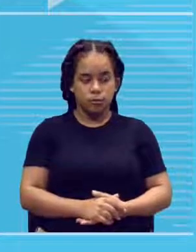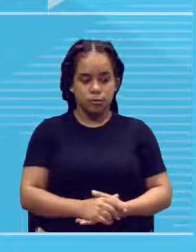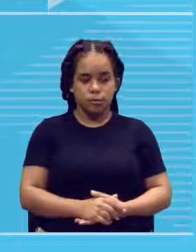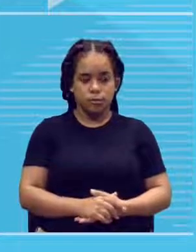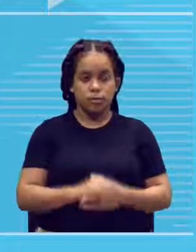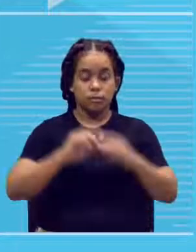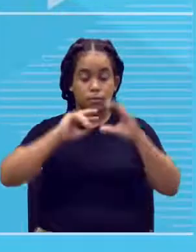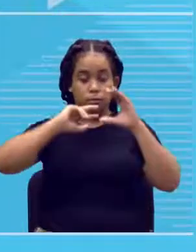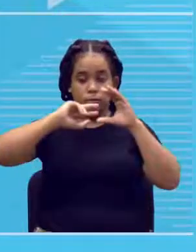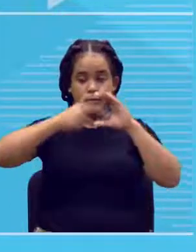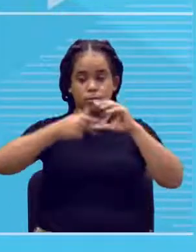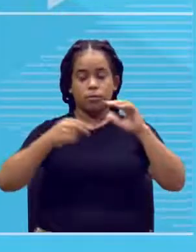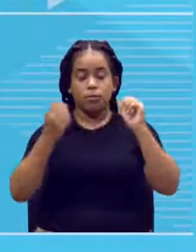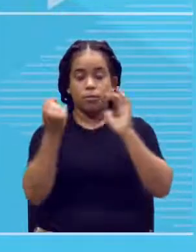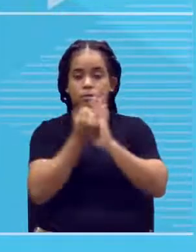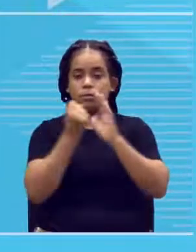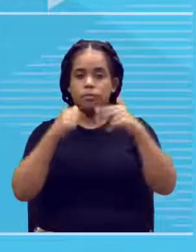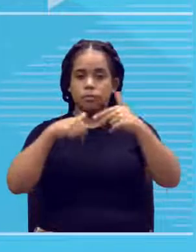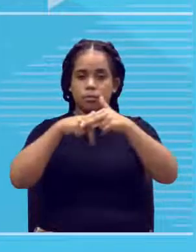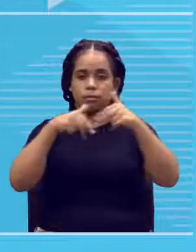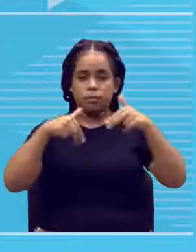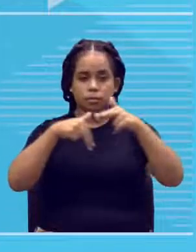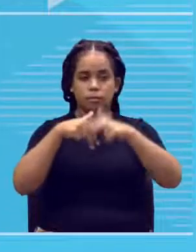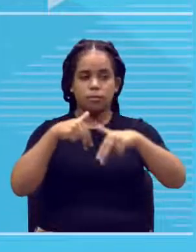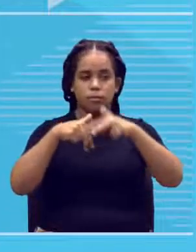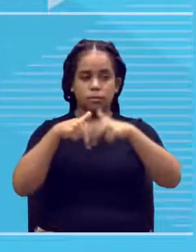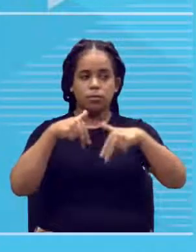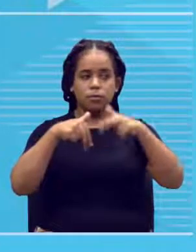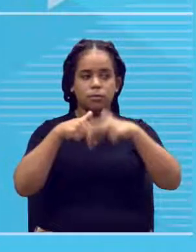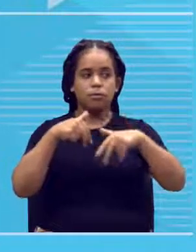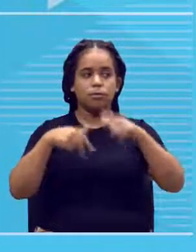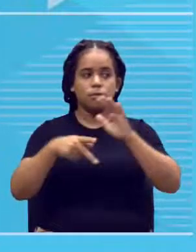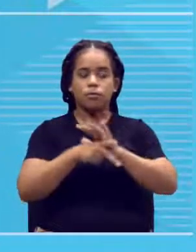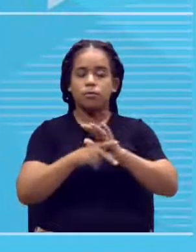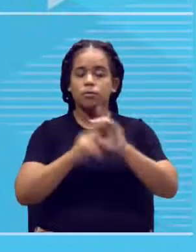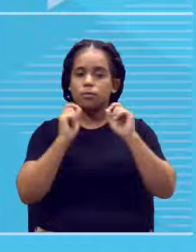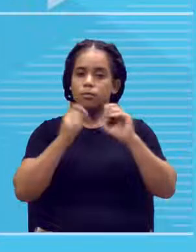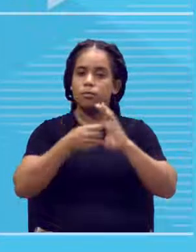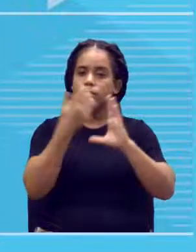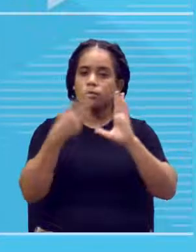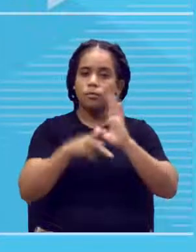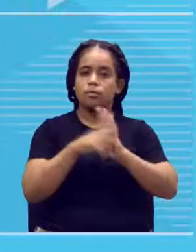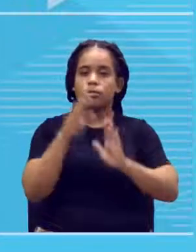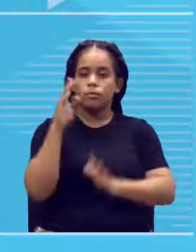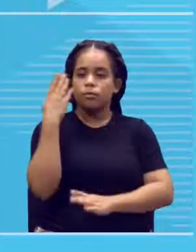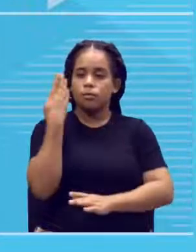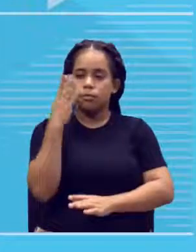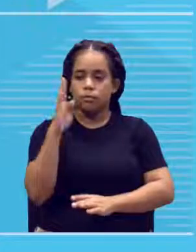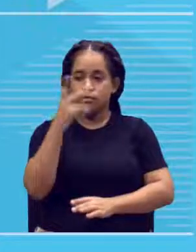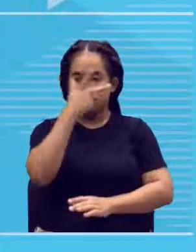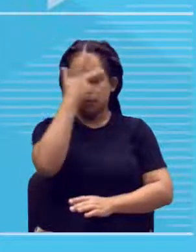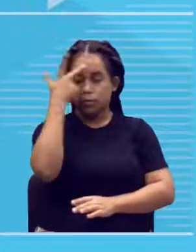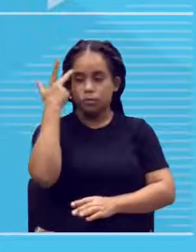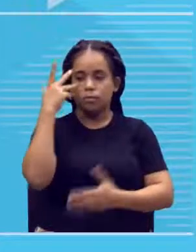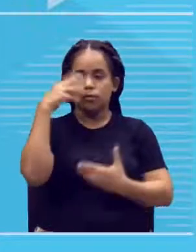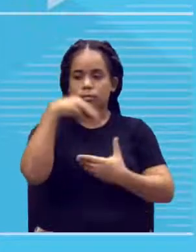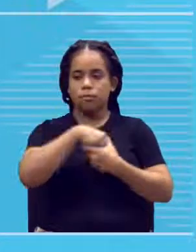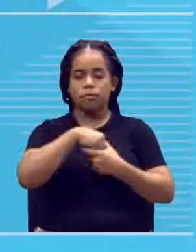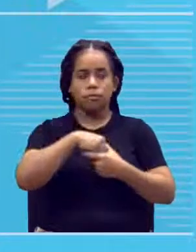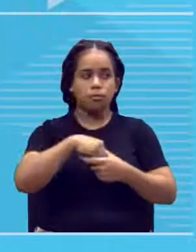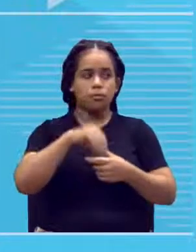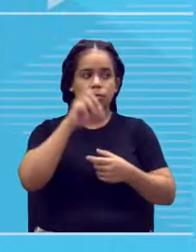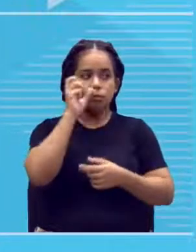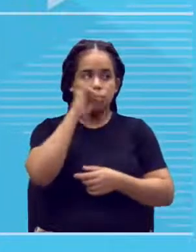Cromossomo sexual. É aqui que é definido o sexo biológico da pessoa, certo? Se é